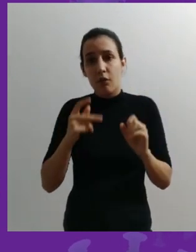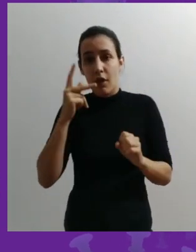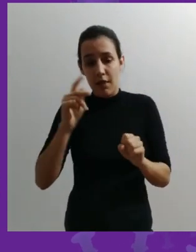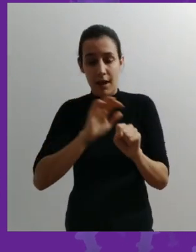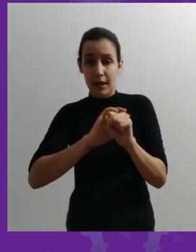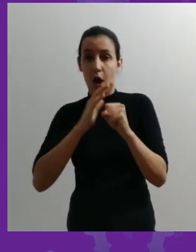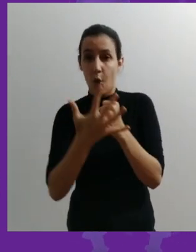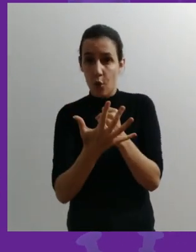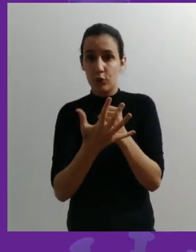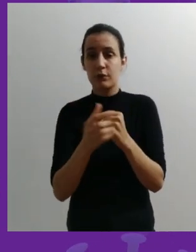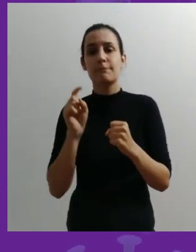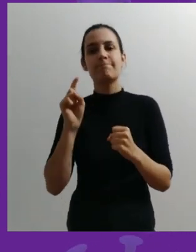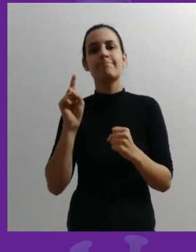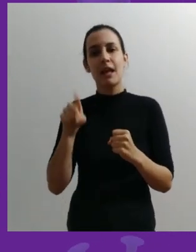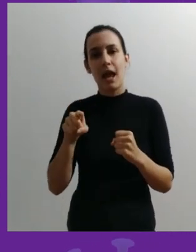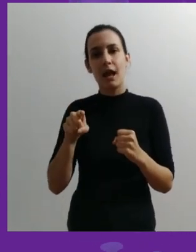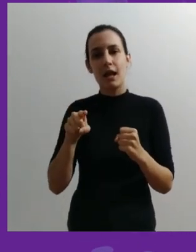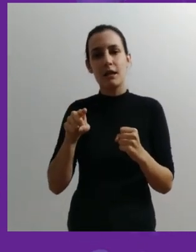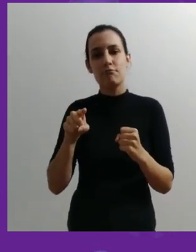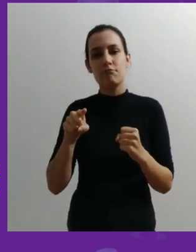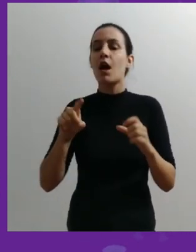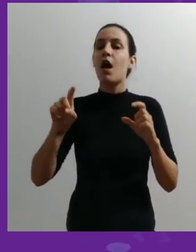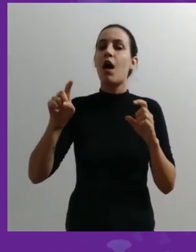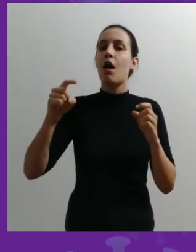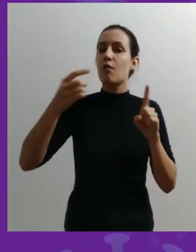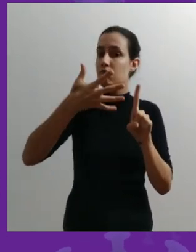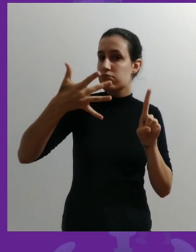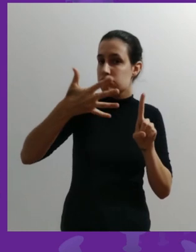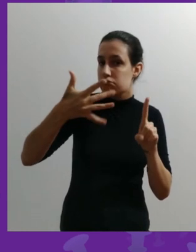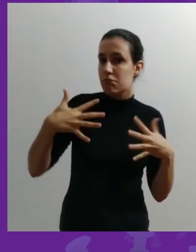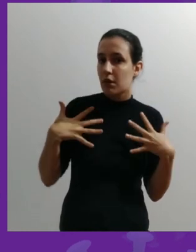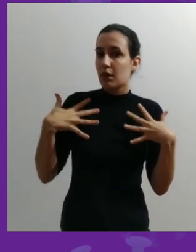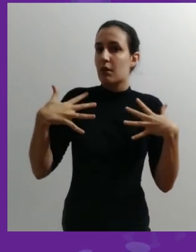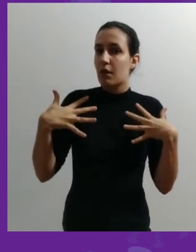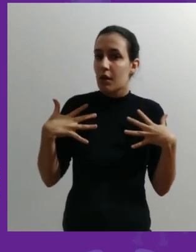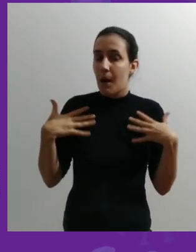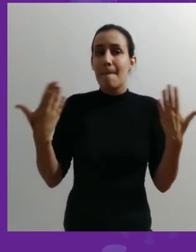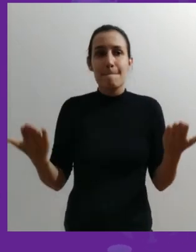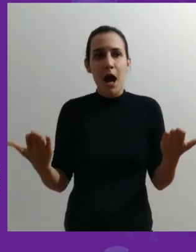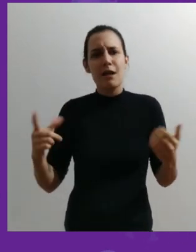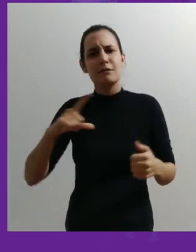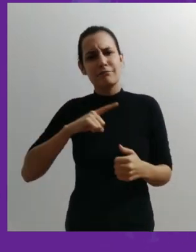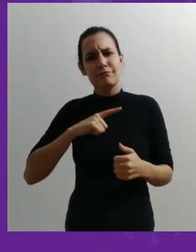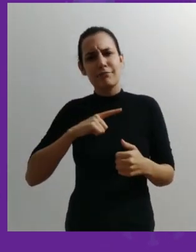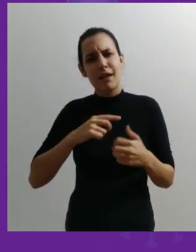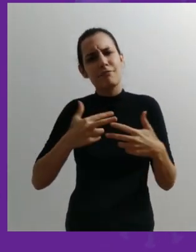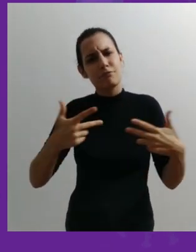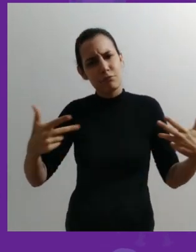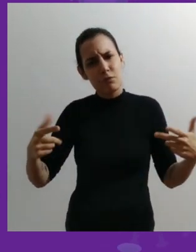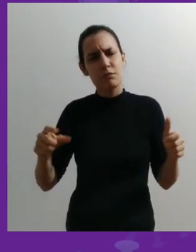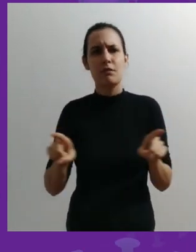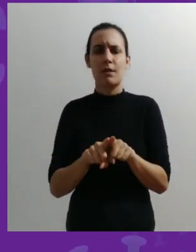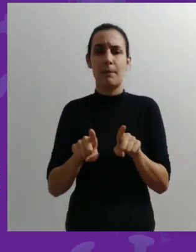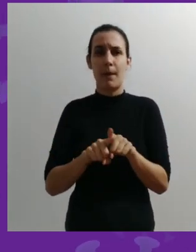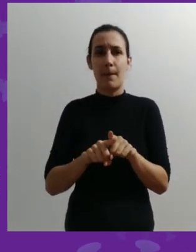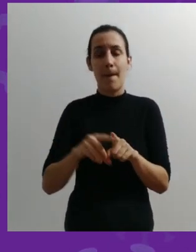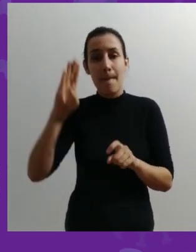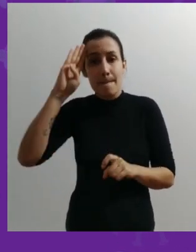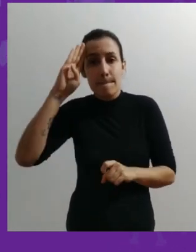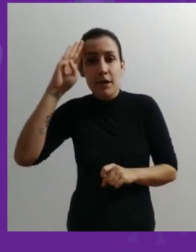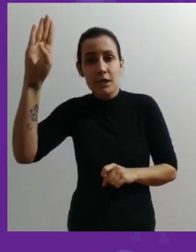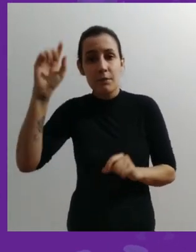a COVID-19 é uma síndrome respiratória. Agora, ela cursa com outras coisas, por exemplo,